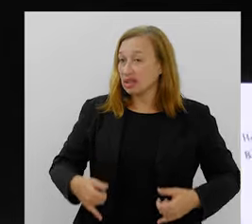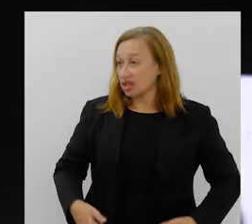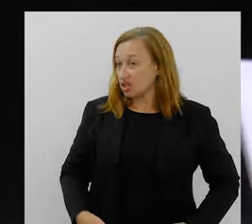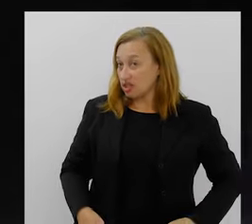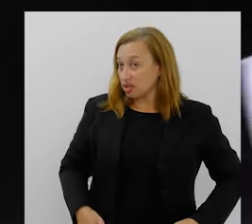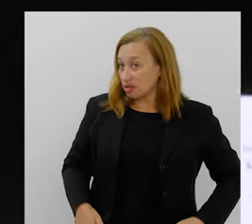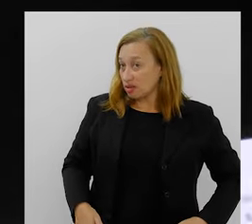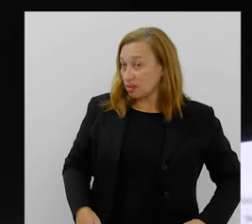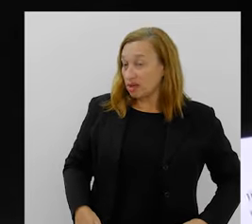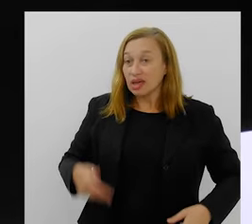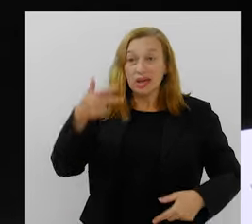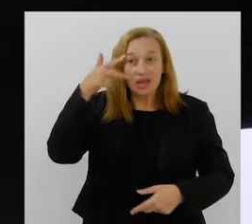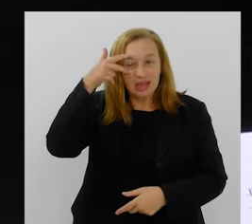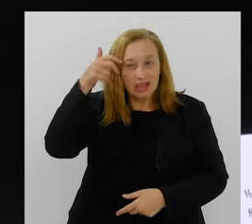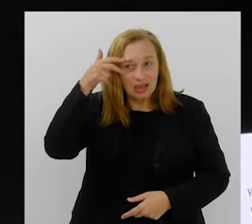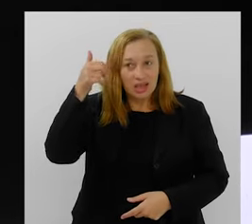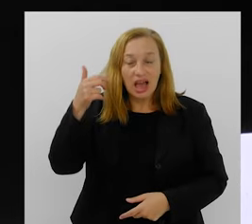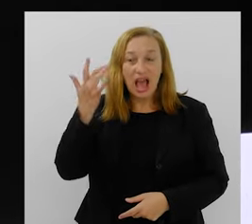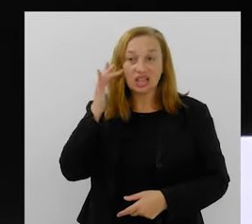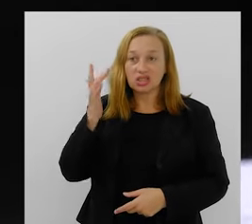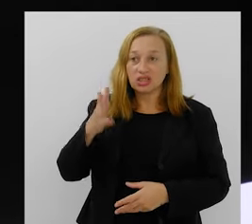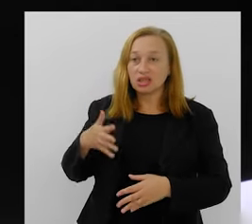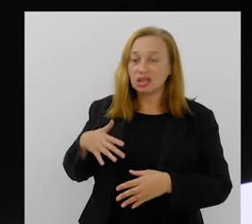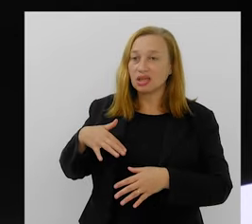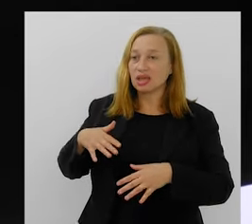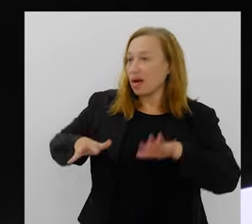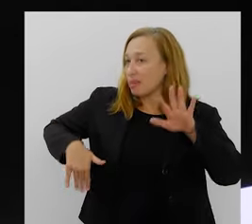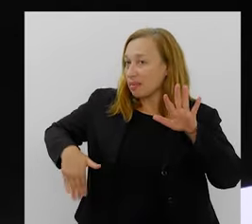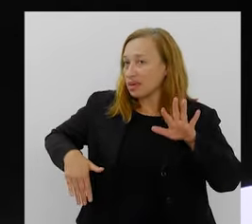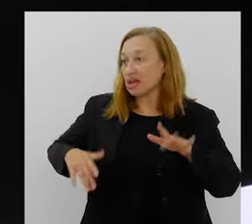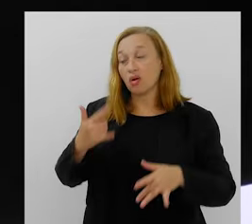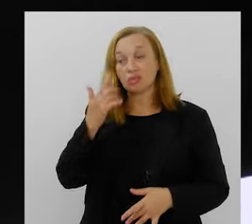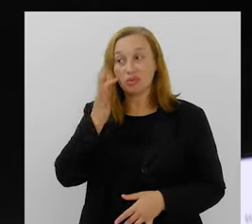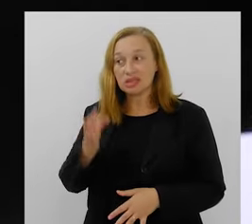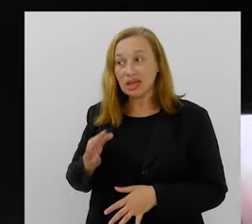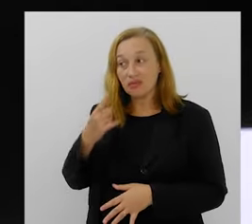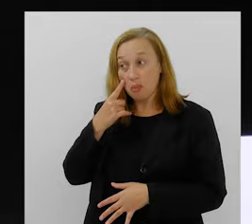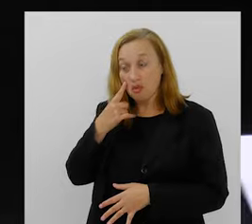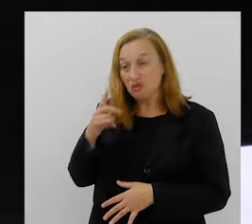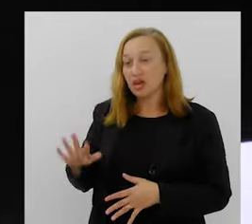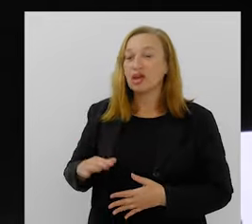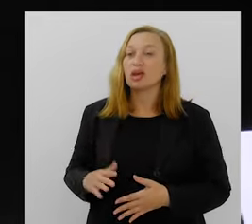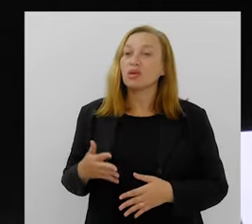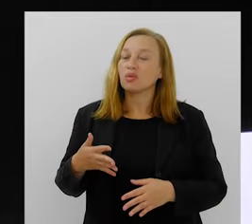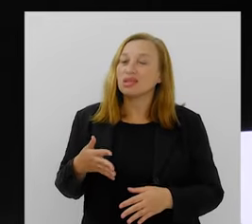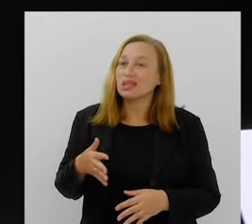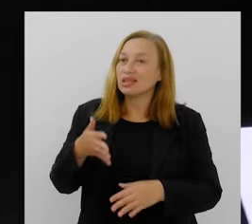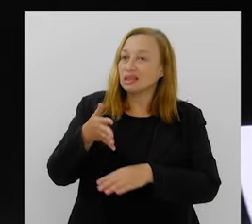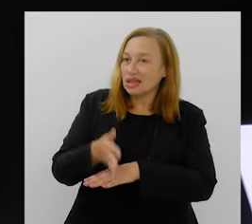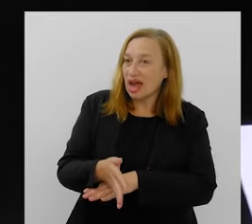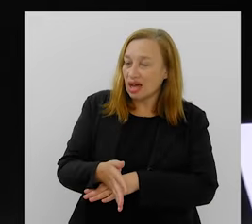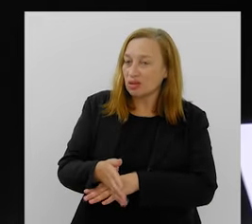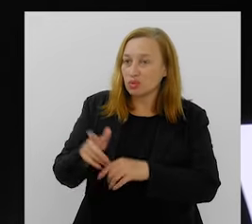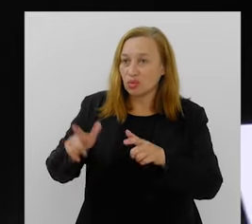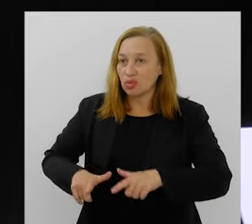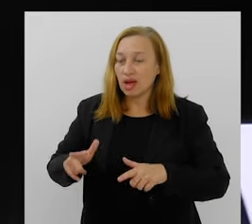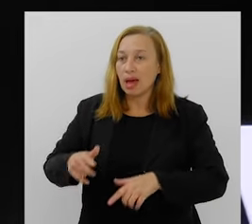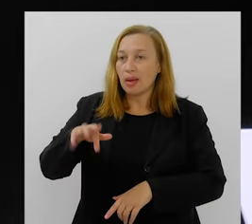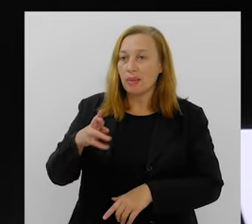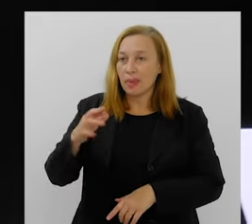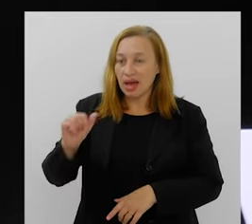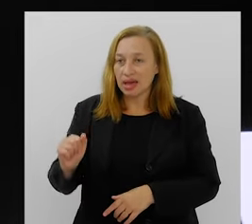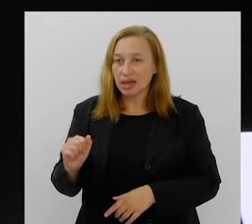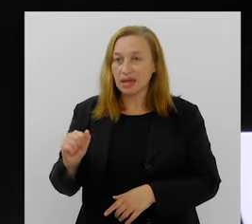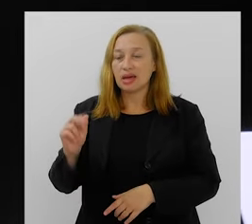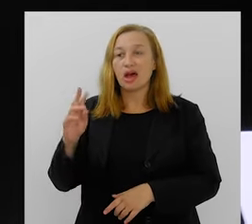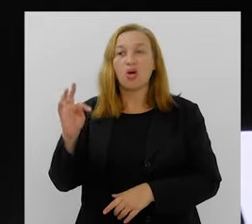biquíni perguntando, Tia, a gente vai entrar na piscina? Eu falei, não sei, se der tempo, a gente vai dar um jeitinho. Quando eles entraram na exposição, porque Maria